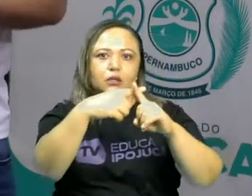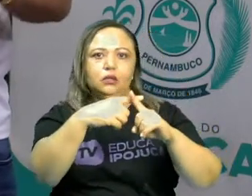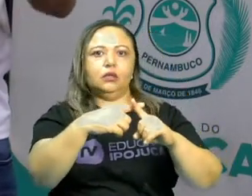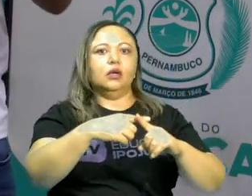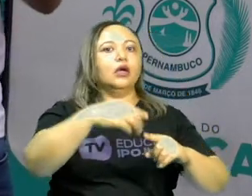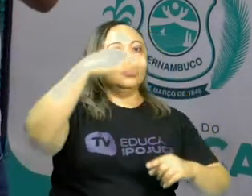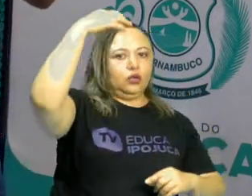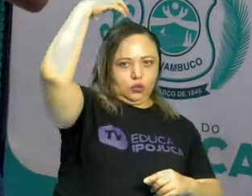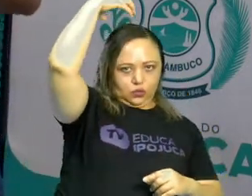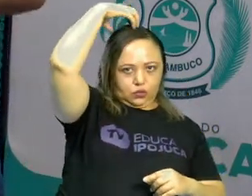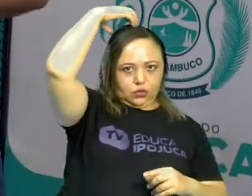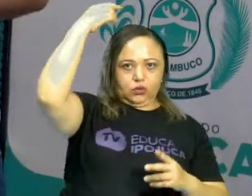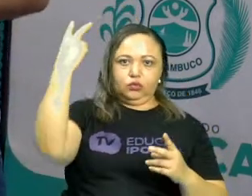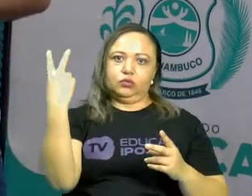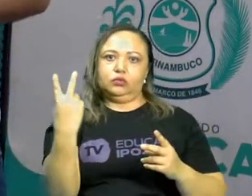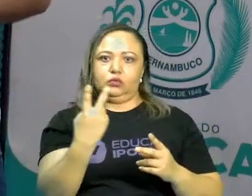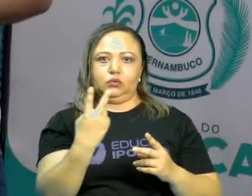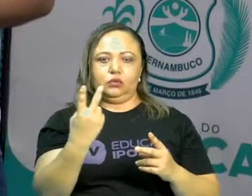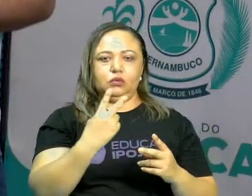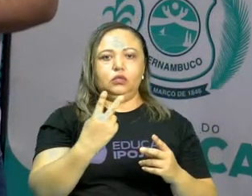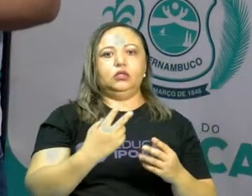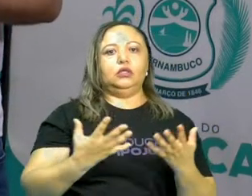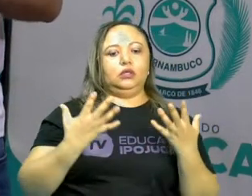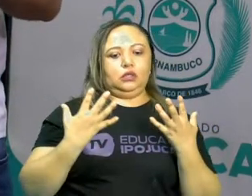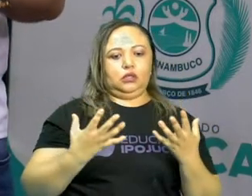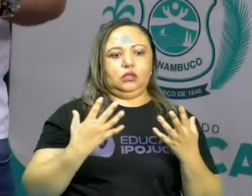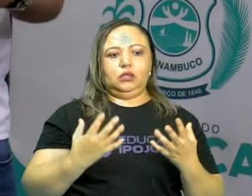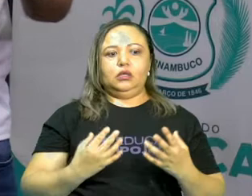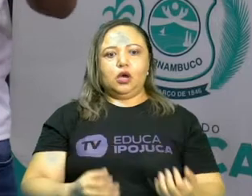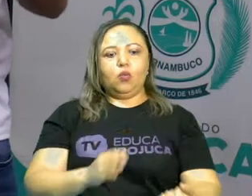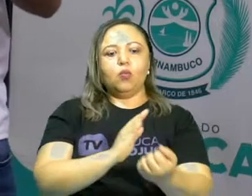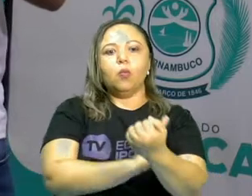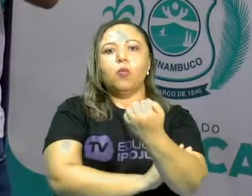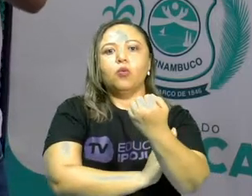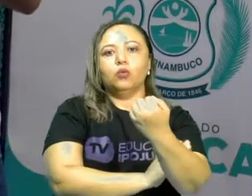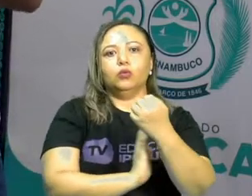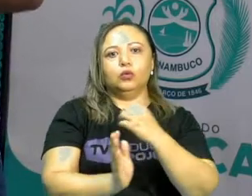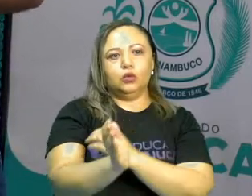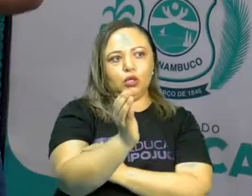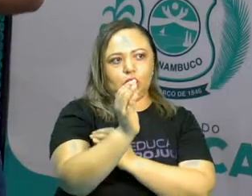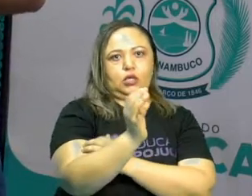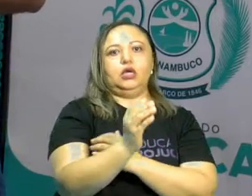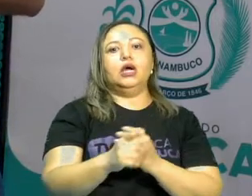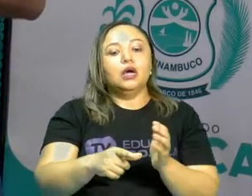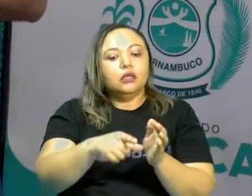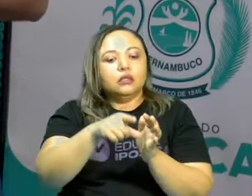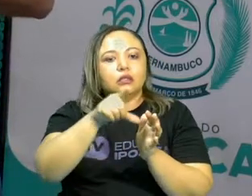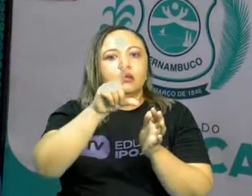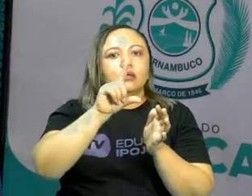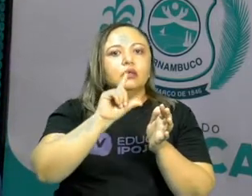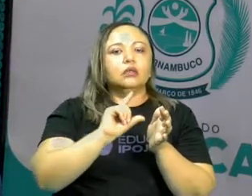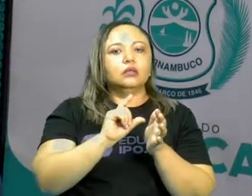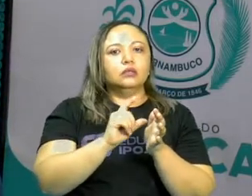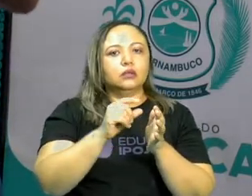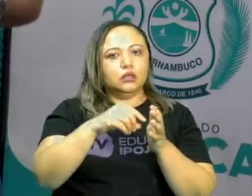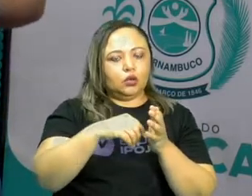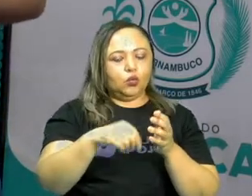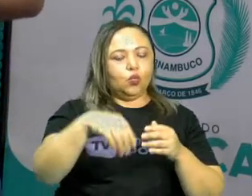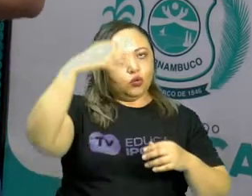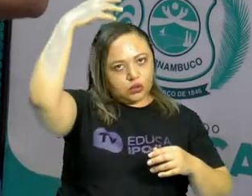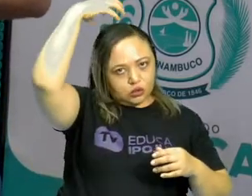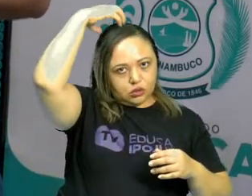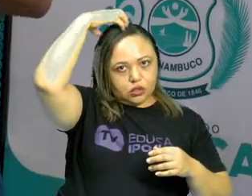Durante o período do império, você tinha o padroado régio. Então, a